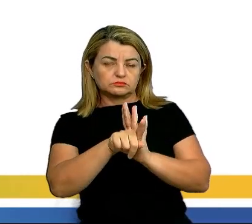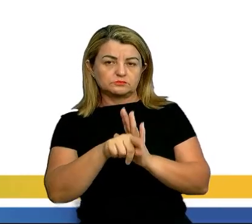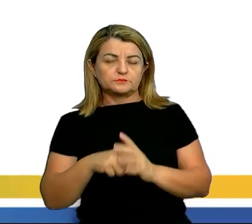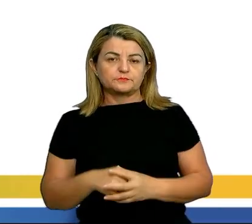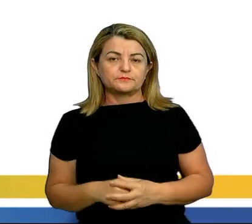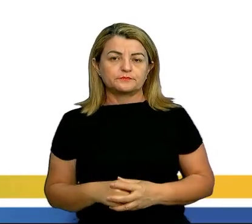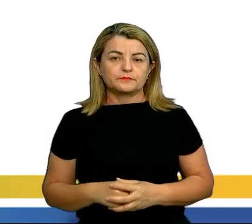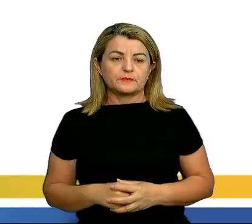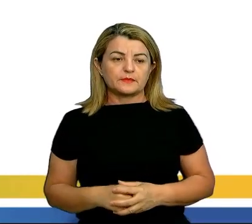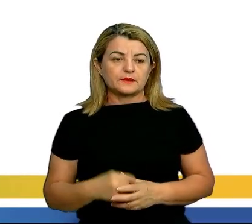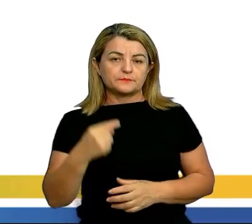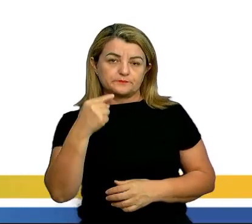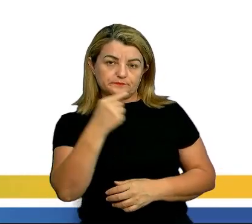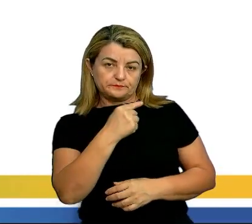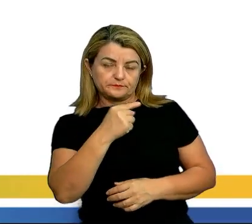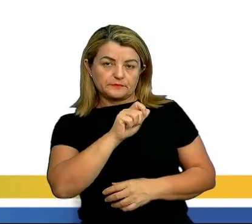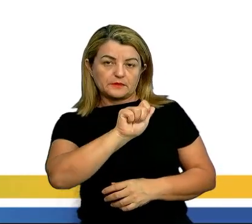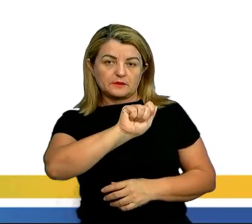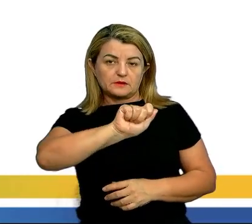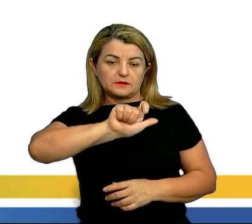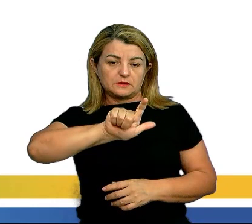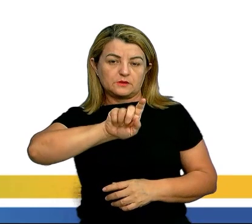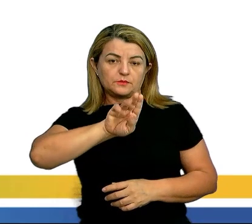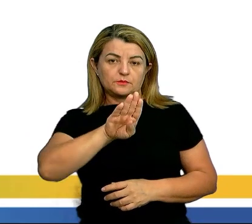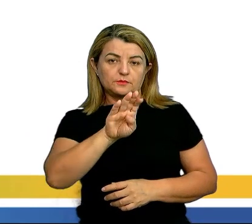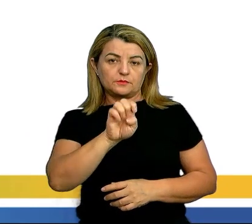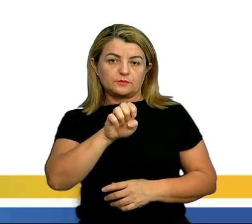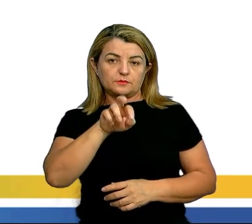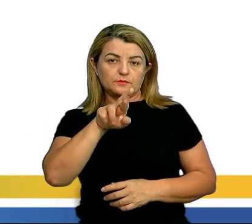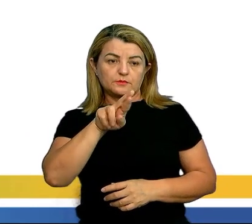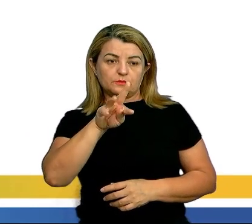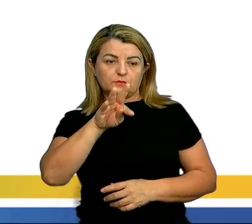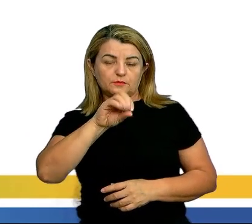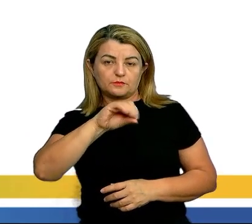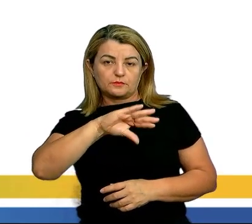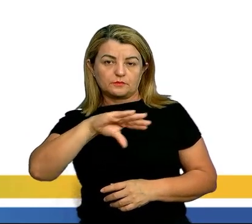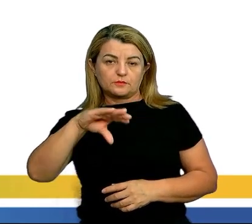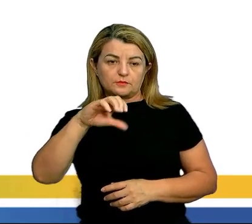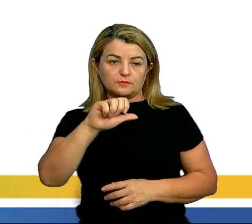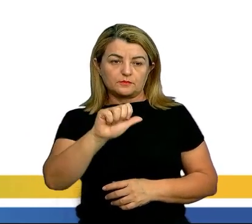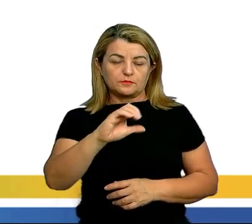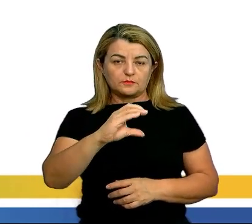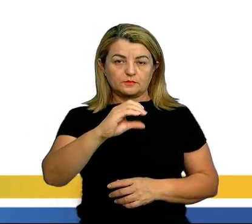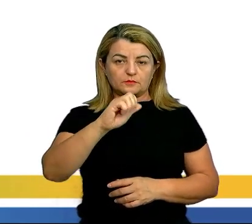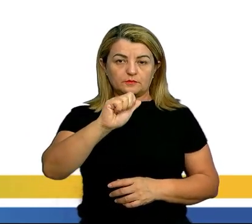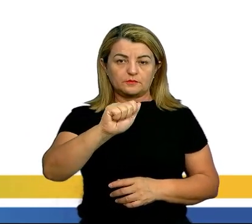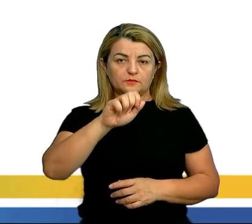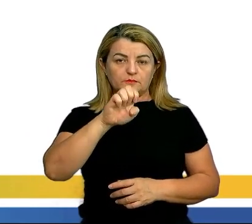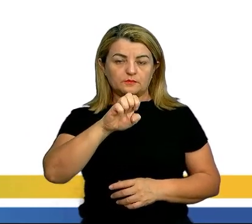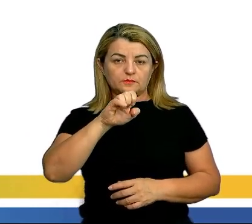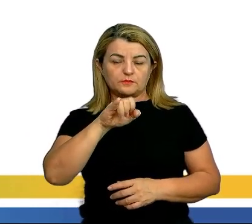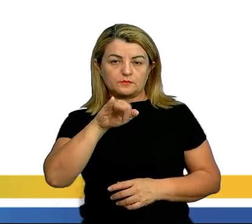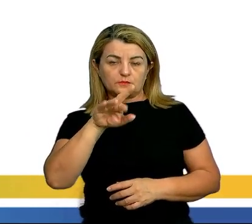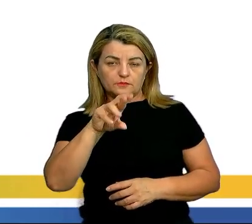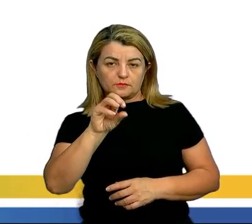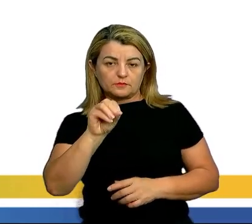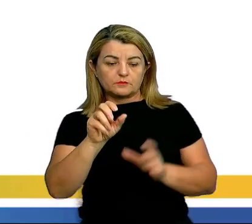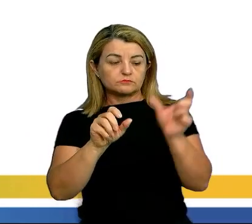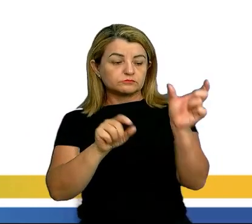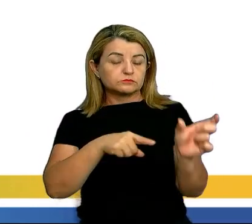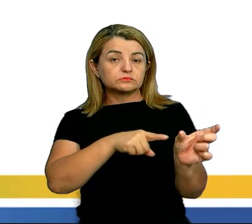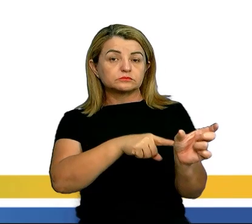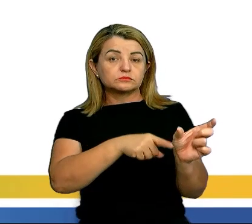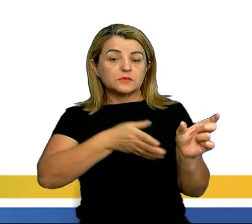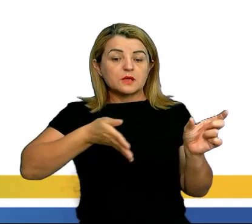O Alberto Caeiro, segundo a biografia do heterônimo criado por Fernando Pessoa, o Alberto Caeiro, ele